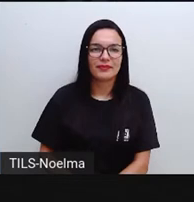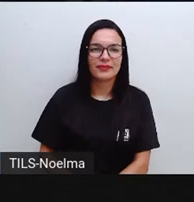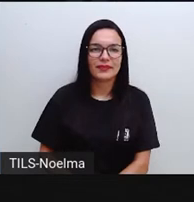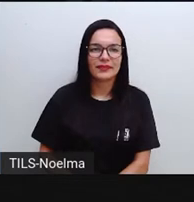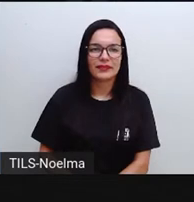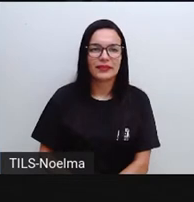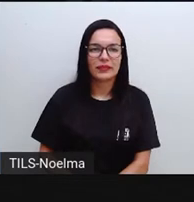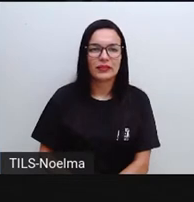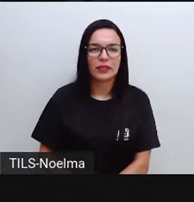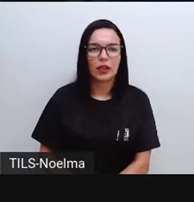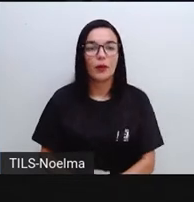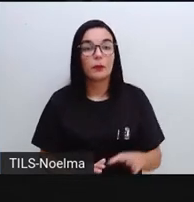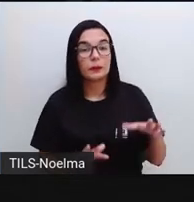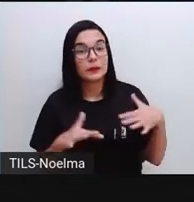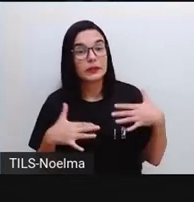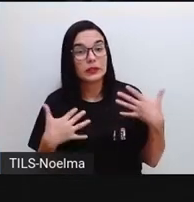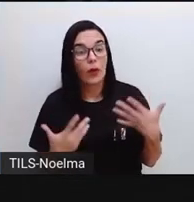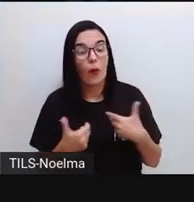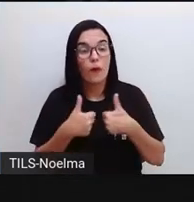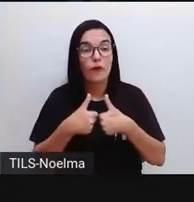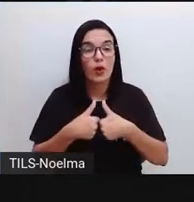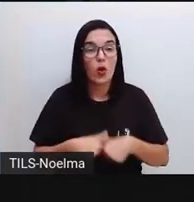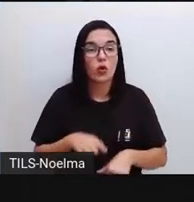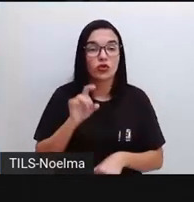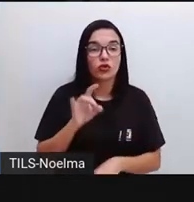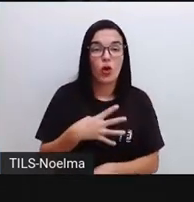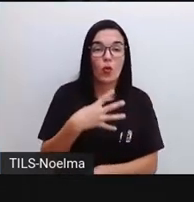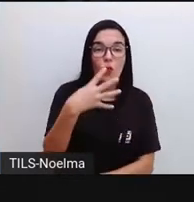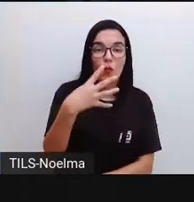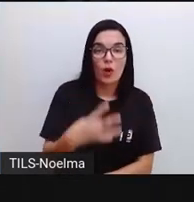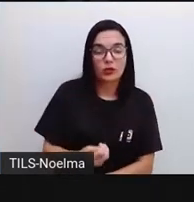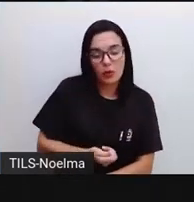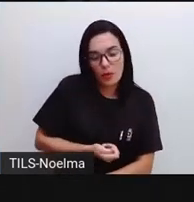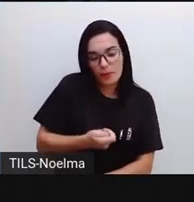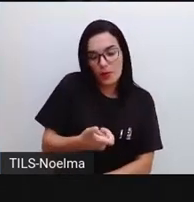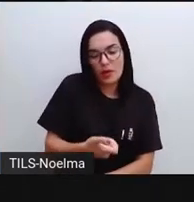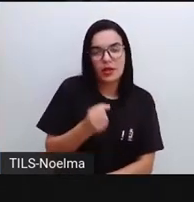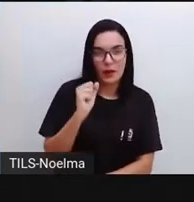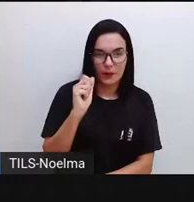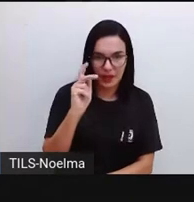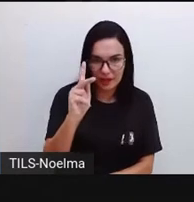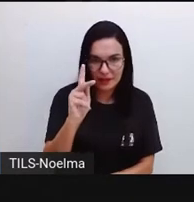Então, Cláudio ficou aí com 4 bolinhas de gude, certo?